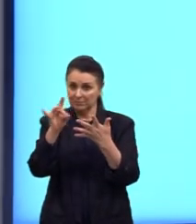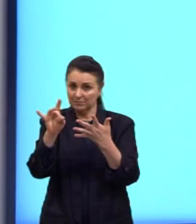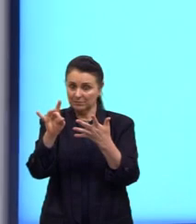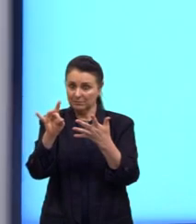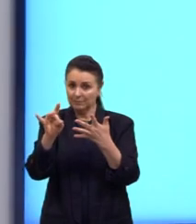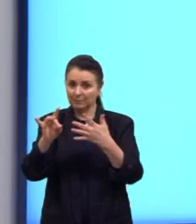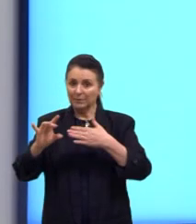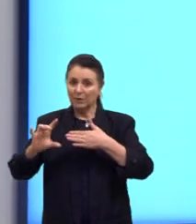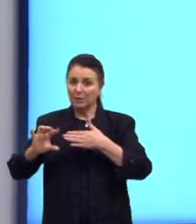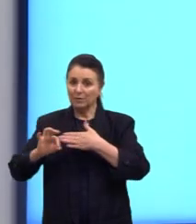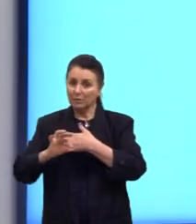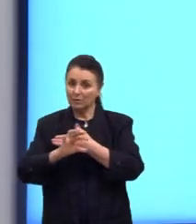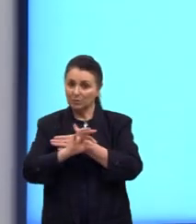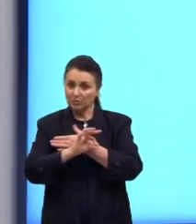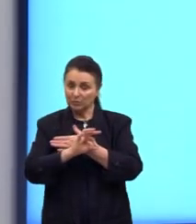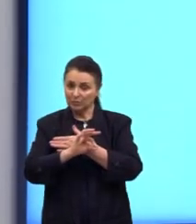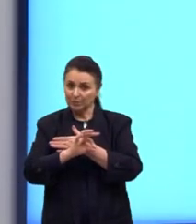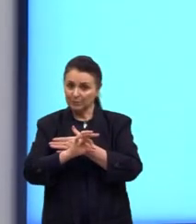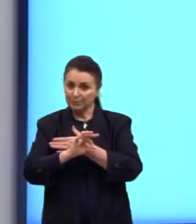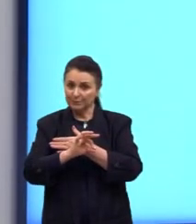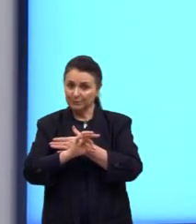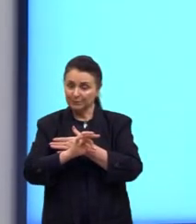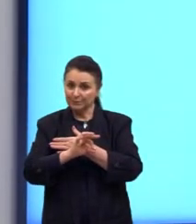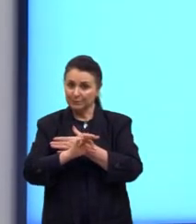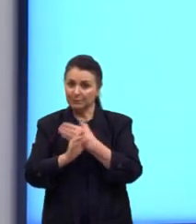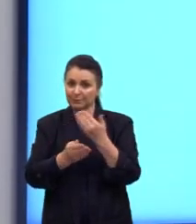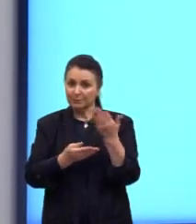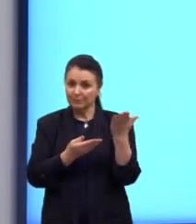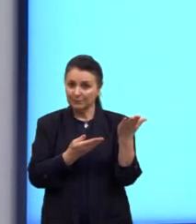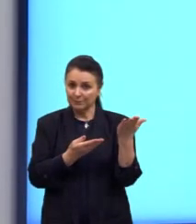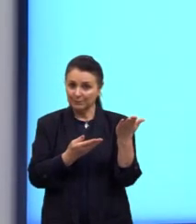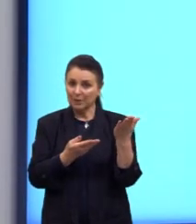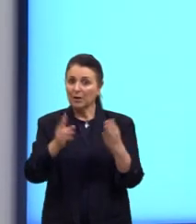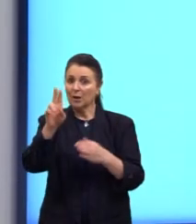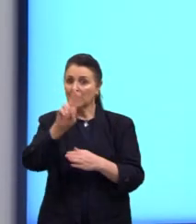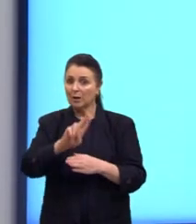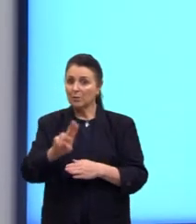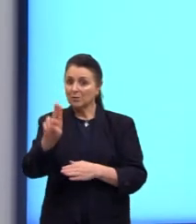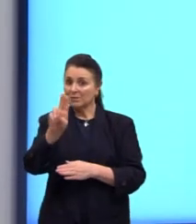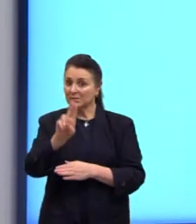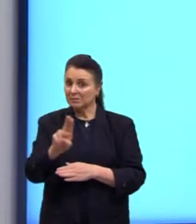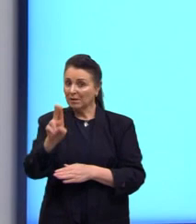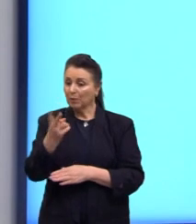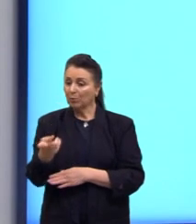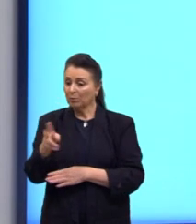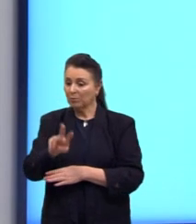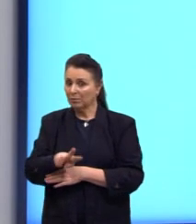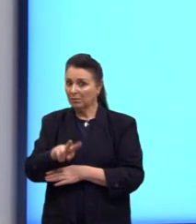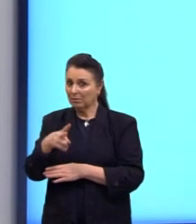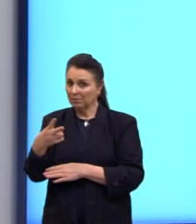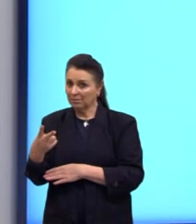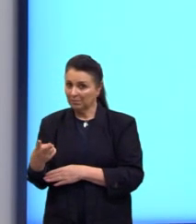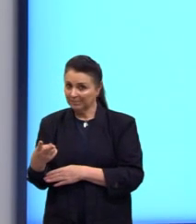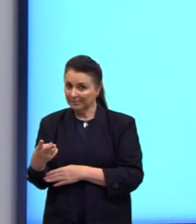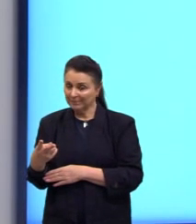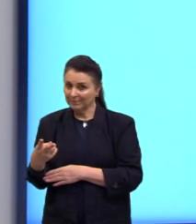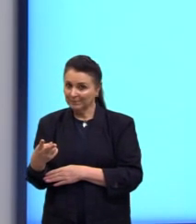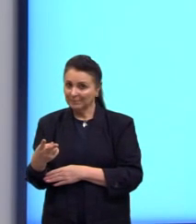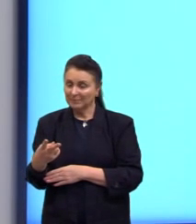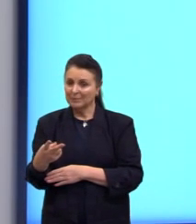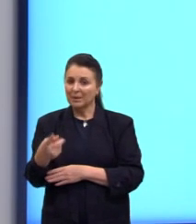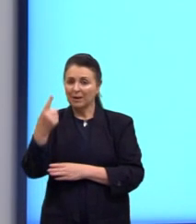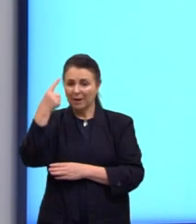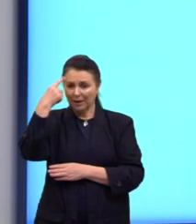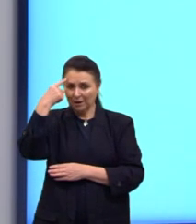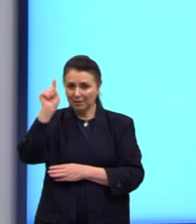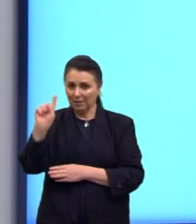however é usado para contrastar, ó, já está dizendo, ó, ele é usado para contrastar as seguintes